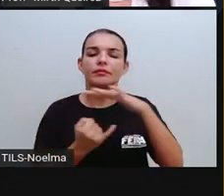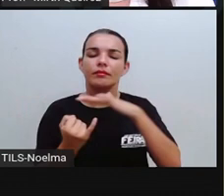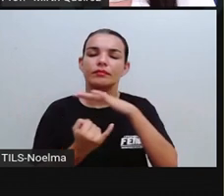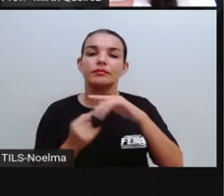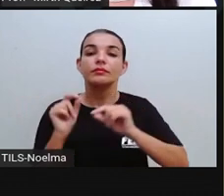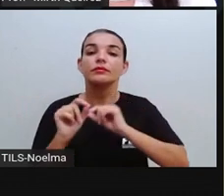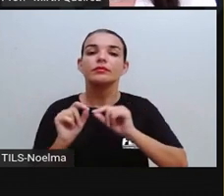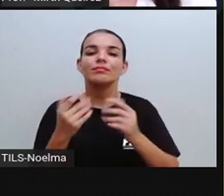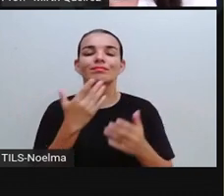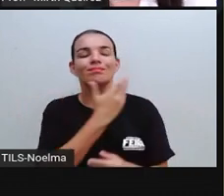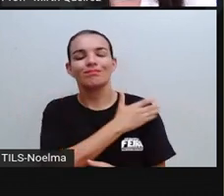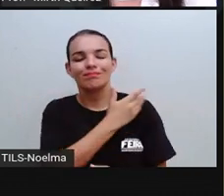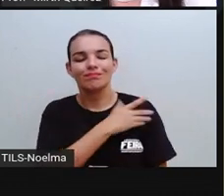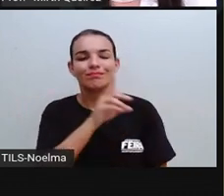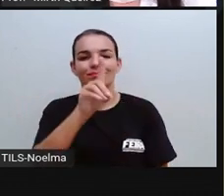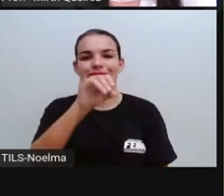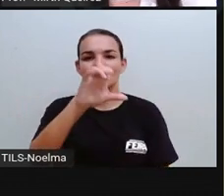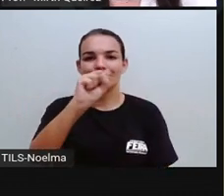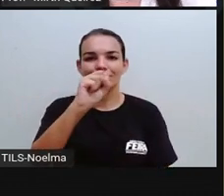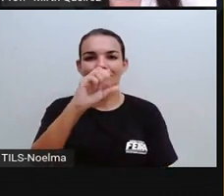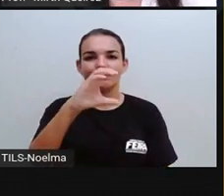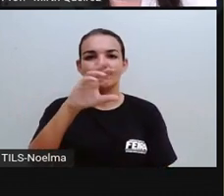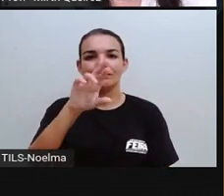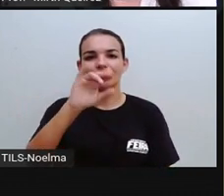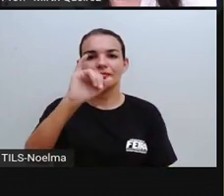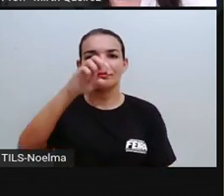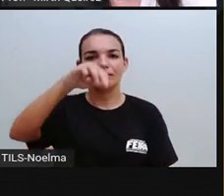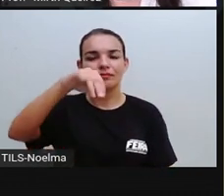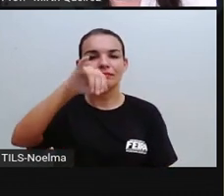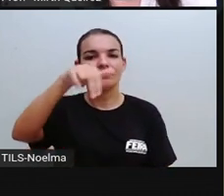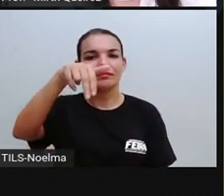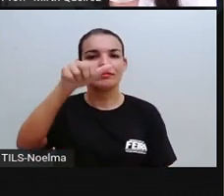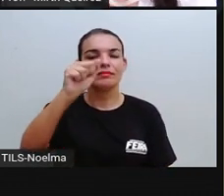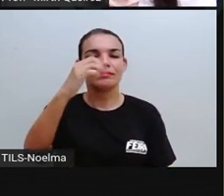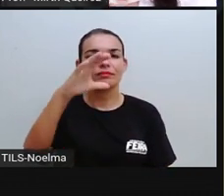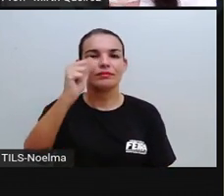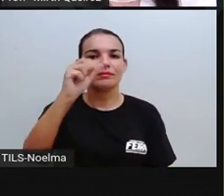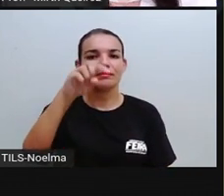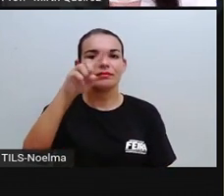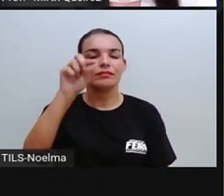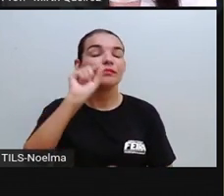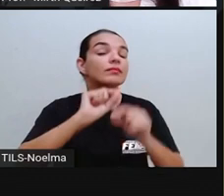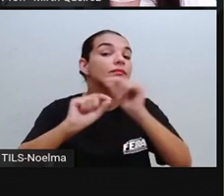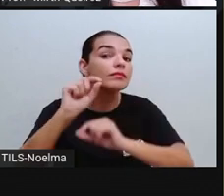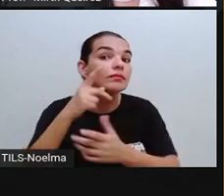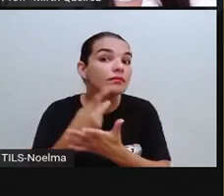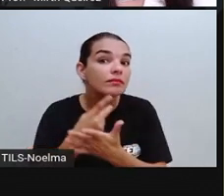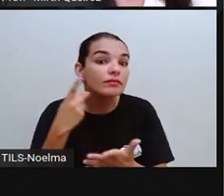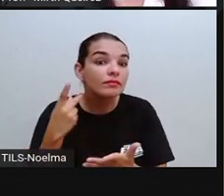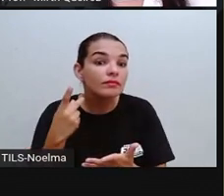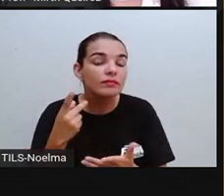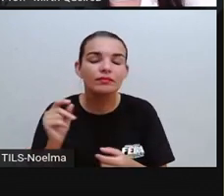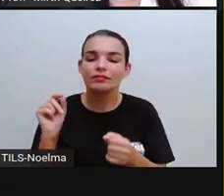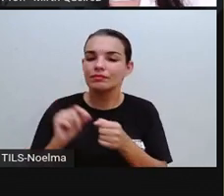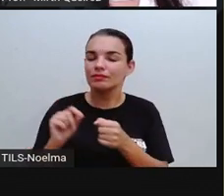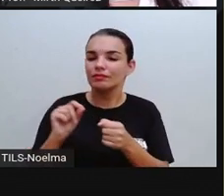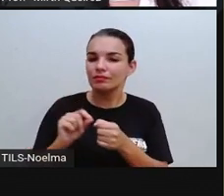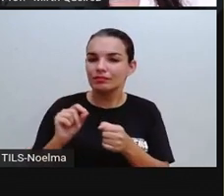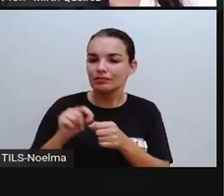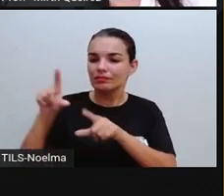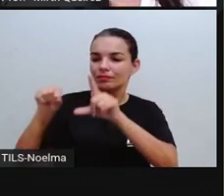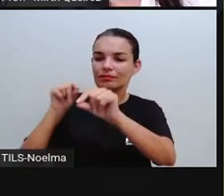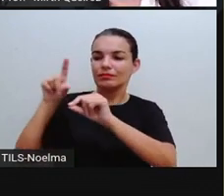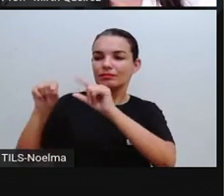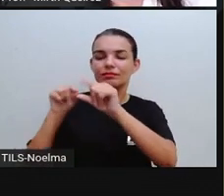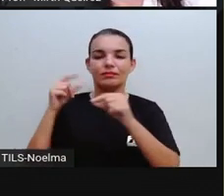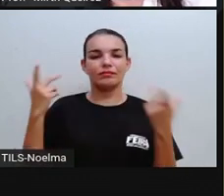discriminação, você diferenciar pessoas, só que você diferencia de forma negativa. Já o racismo,